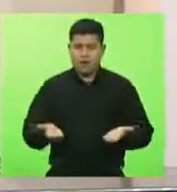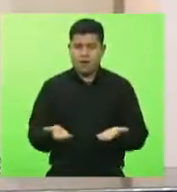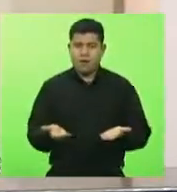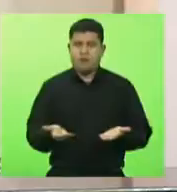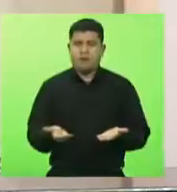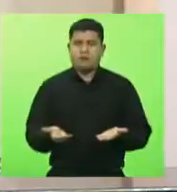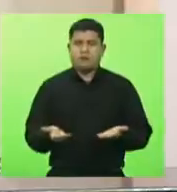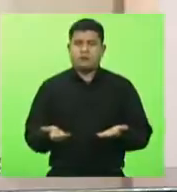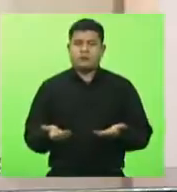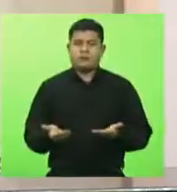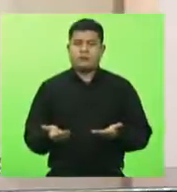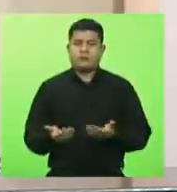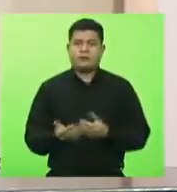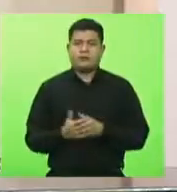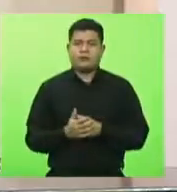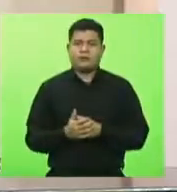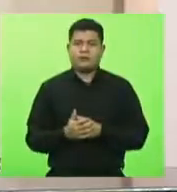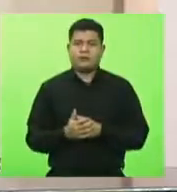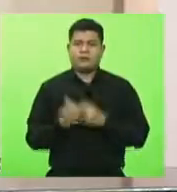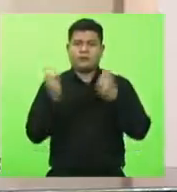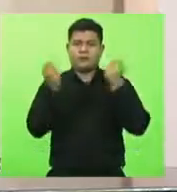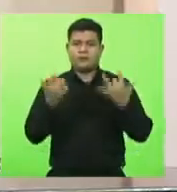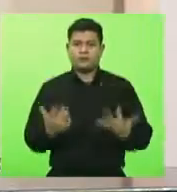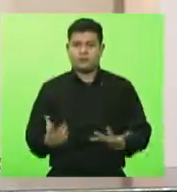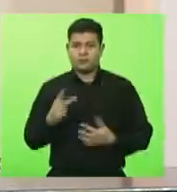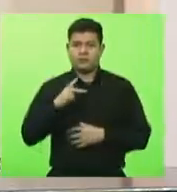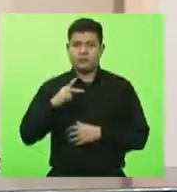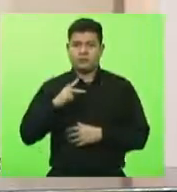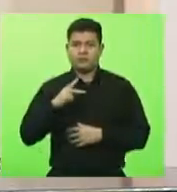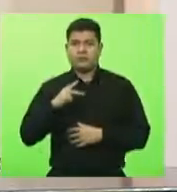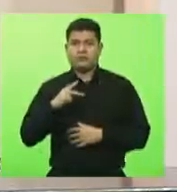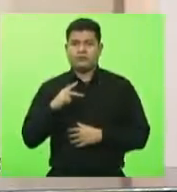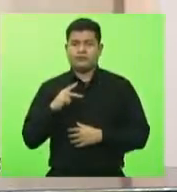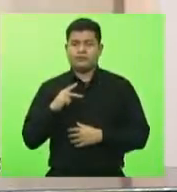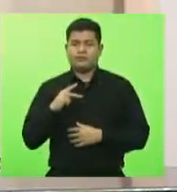as explicações pessoais.